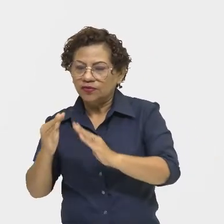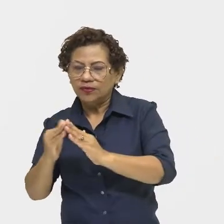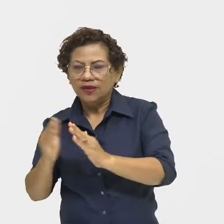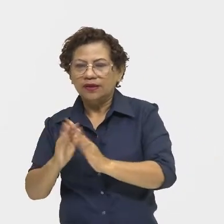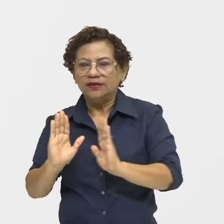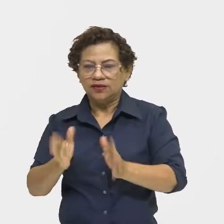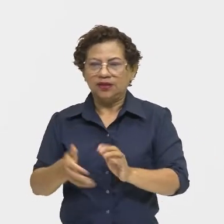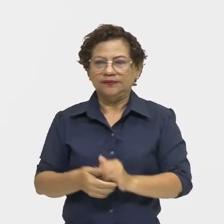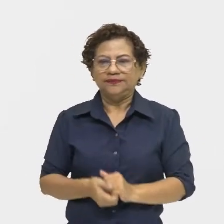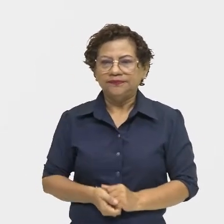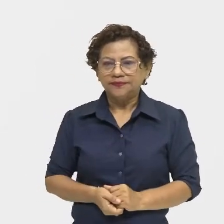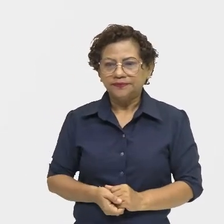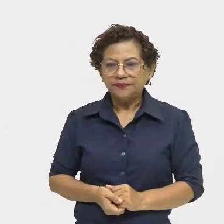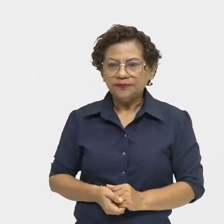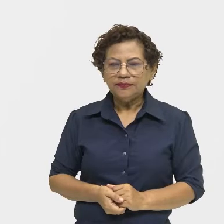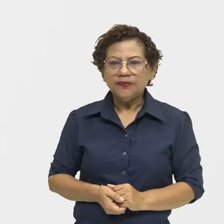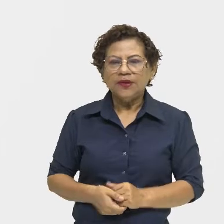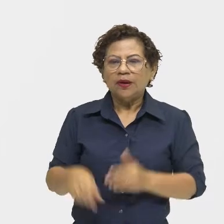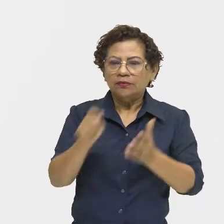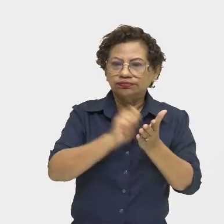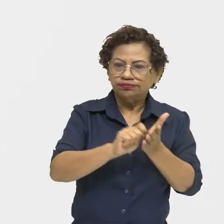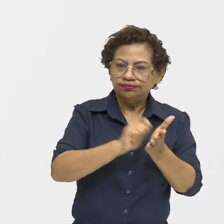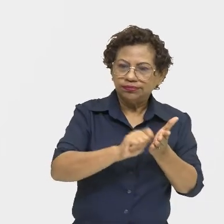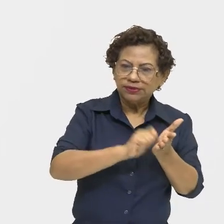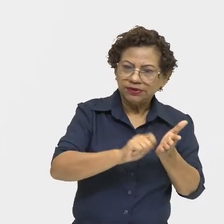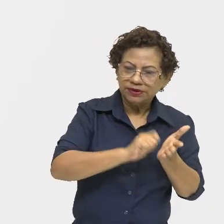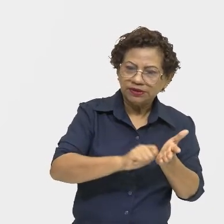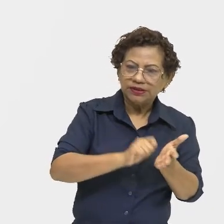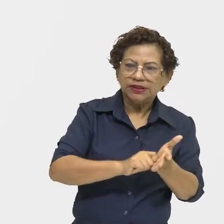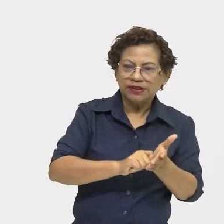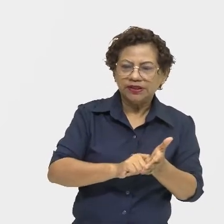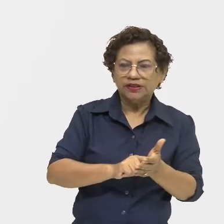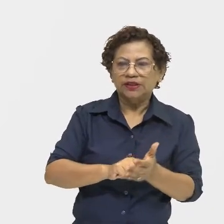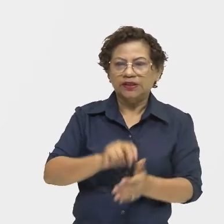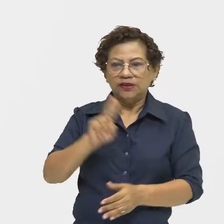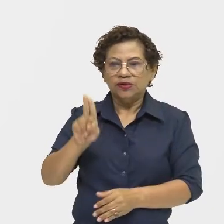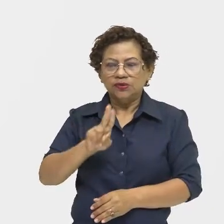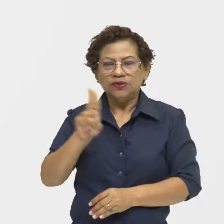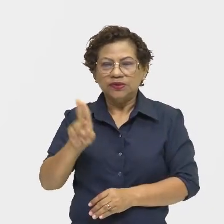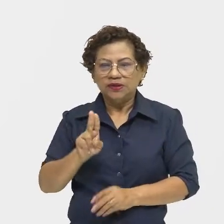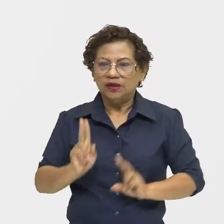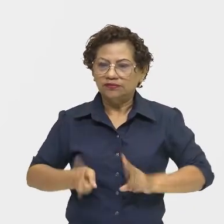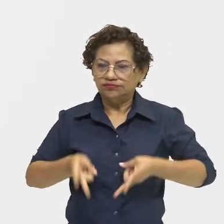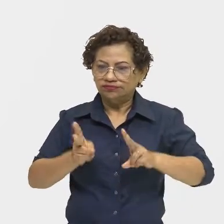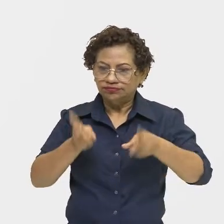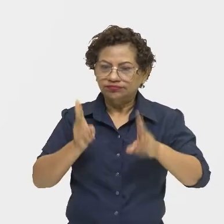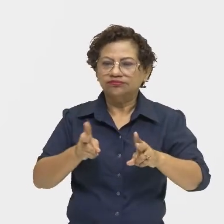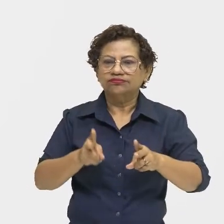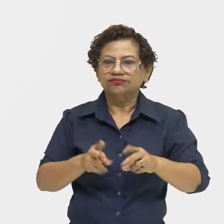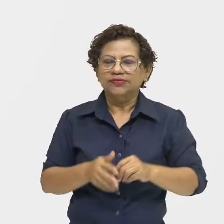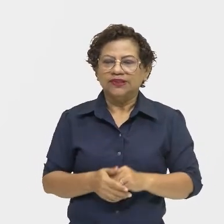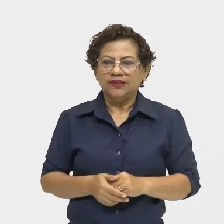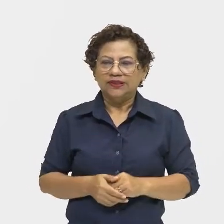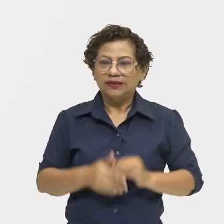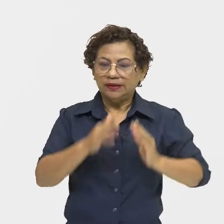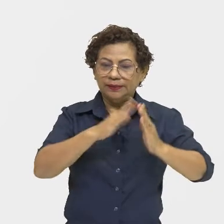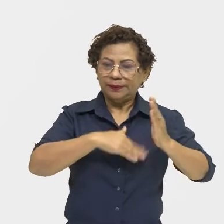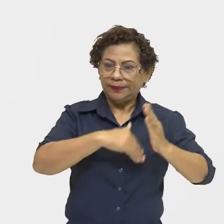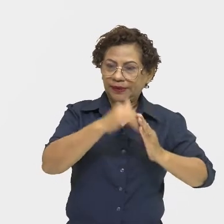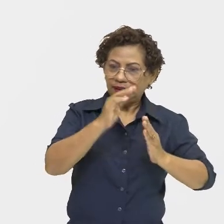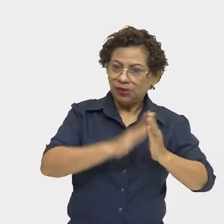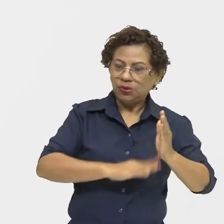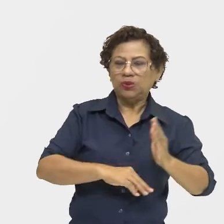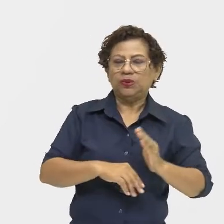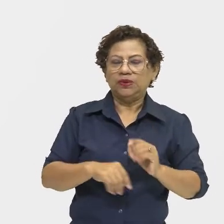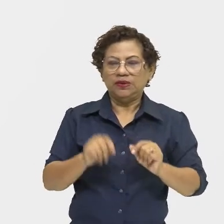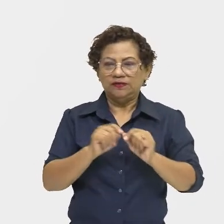questão dos registros continuavam sendo utilizados através das pinturas rupestres. Na idade dos